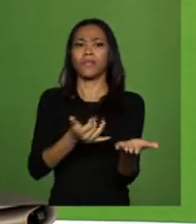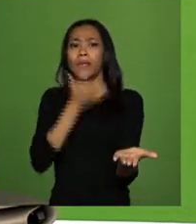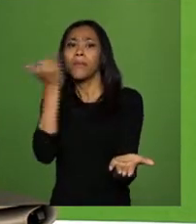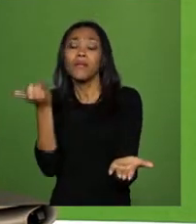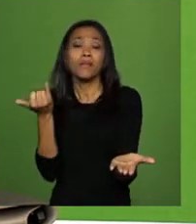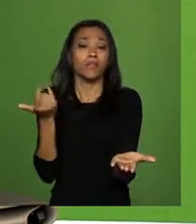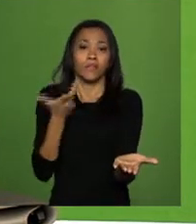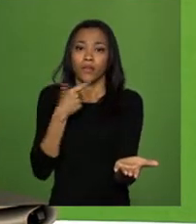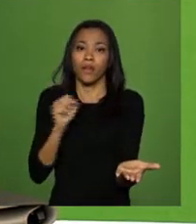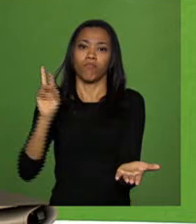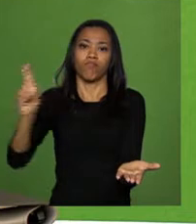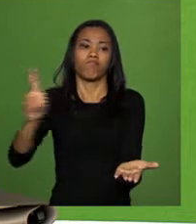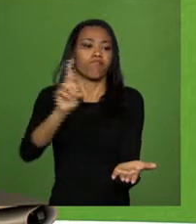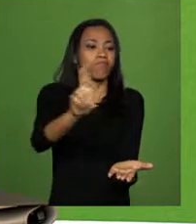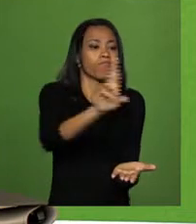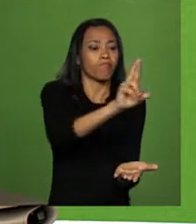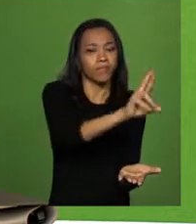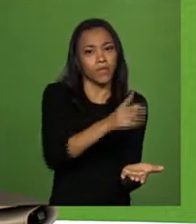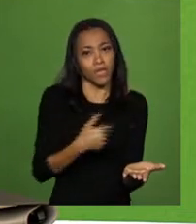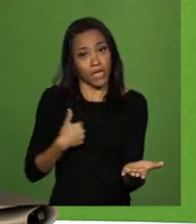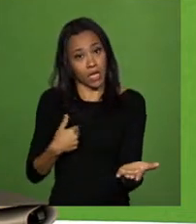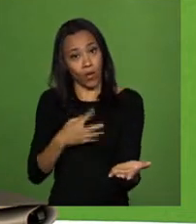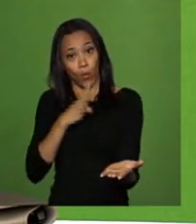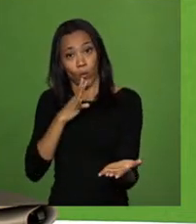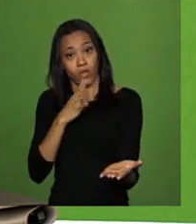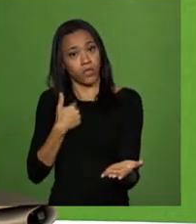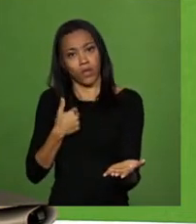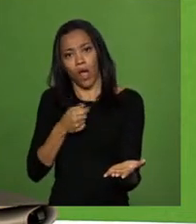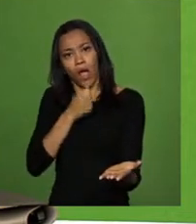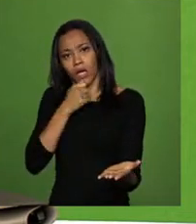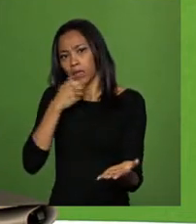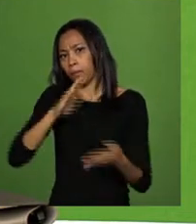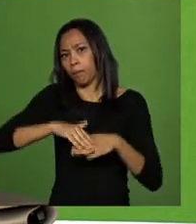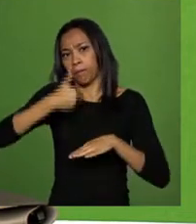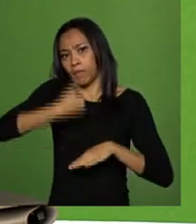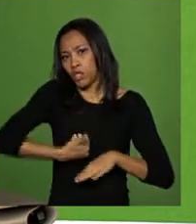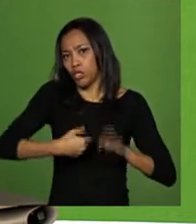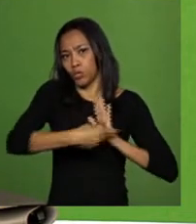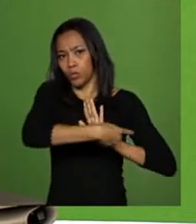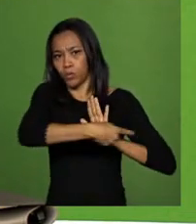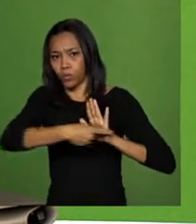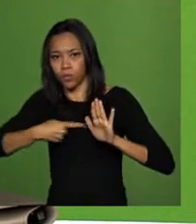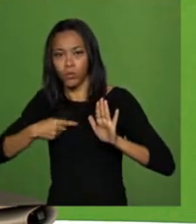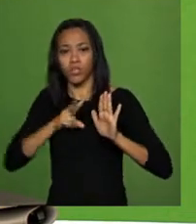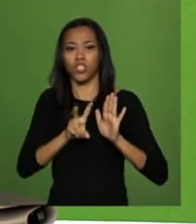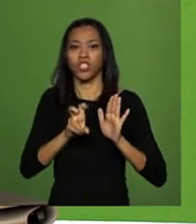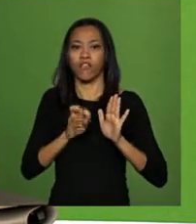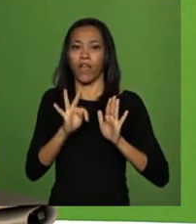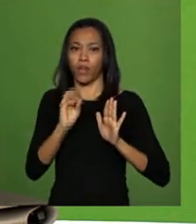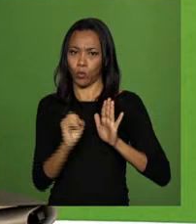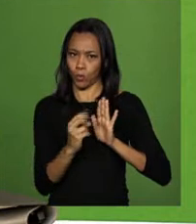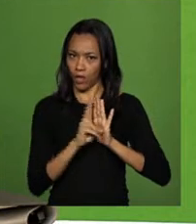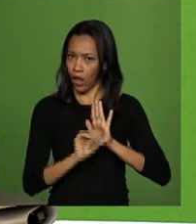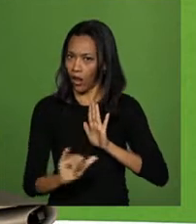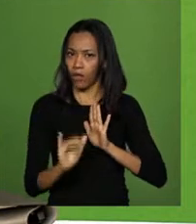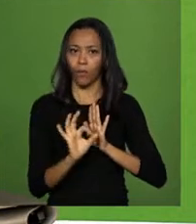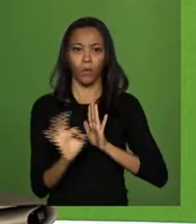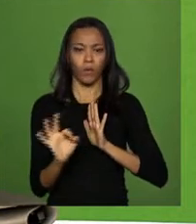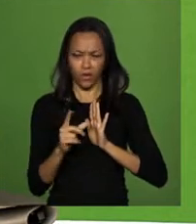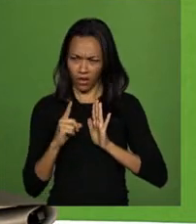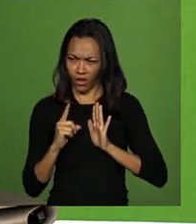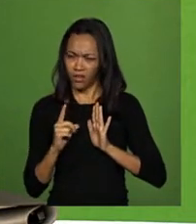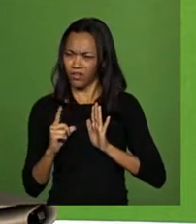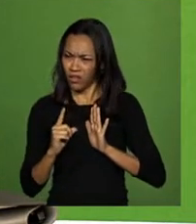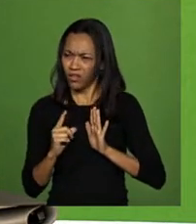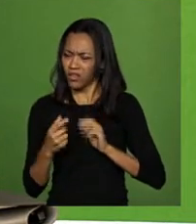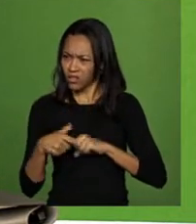até onde eu tenho conhecimento, não tem pedido de veto para isso. Para esse artigo especificamente. Tem, Henri? Tem para esse